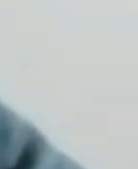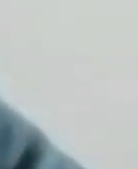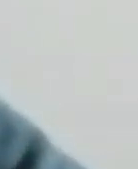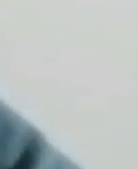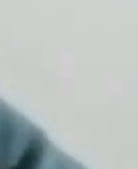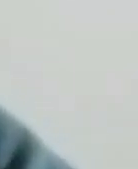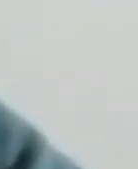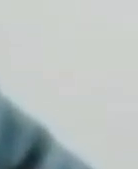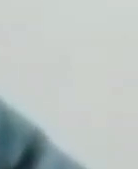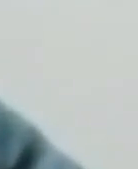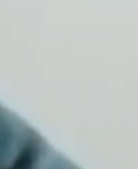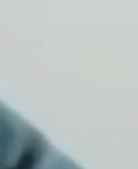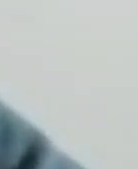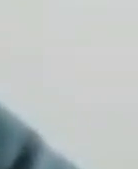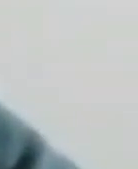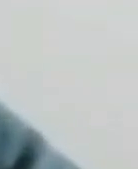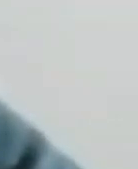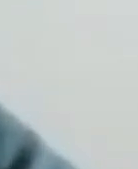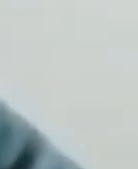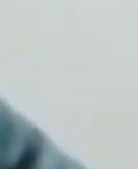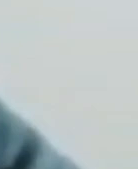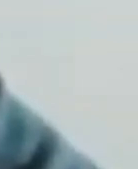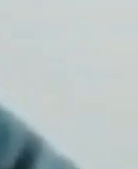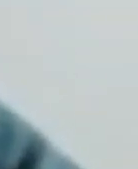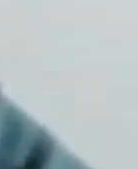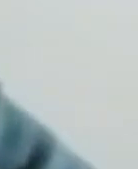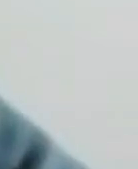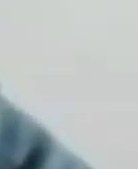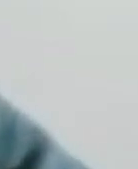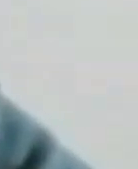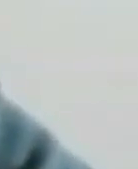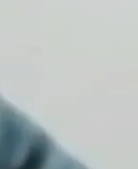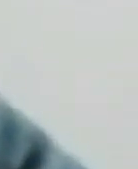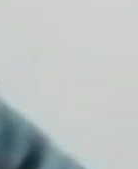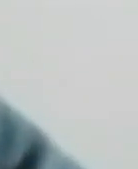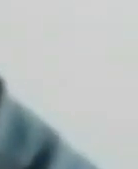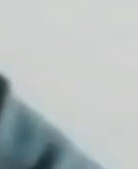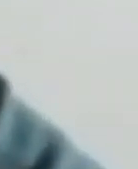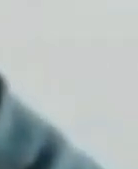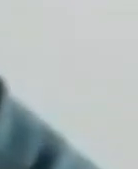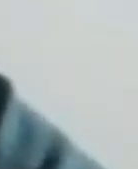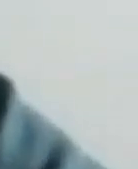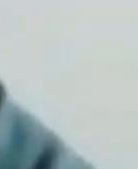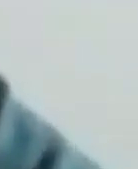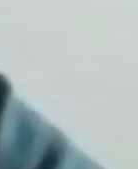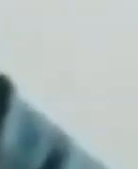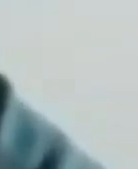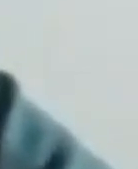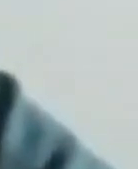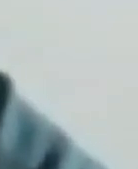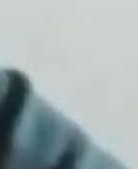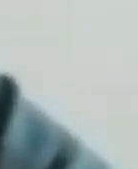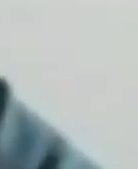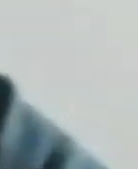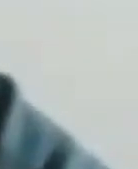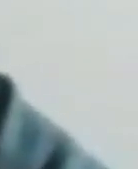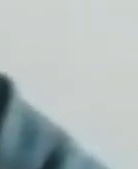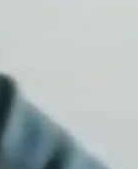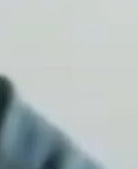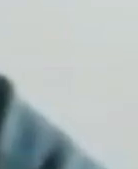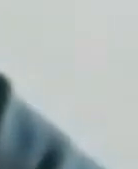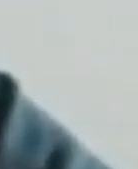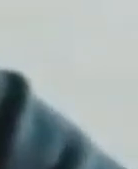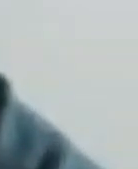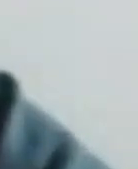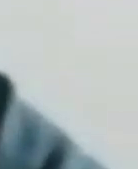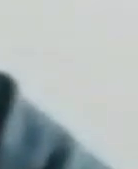cobrado somente pela justiça que um dia há de ser feita. Mas eu estou falando pelo nosso Deus maior